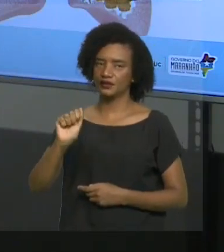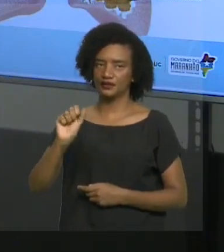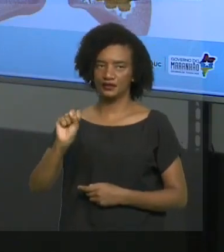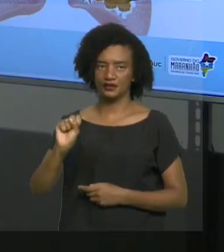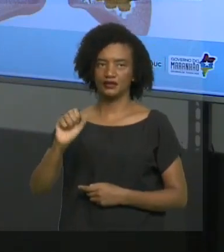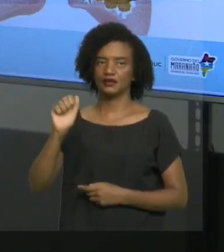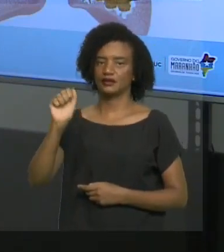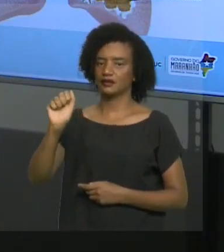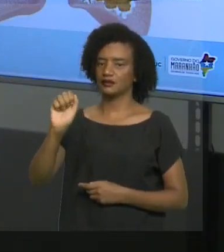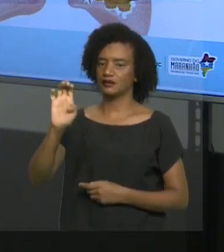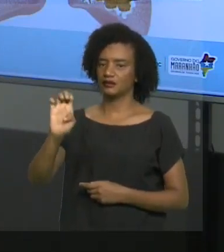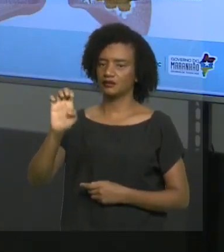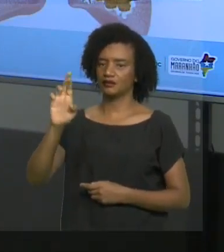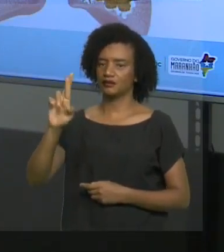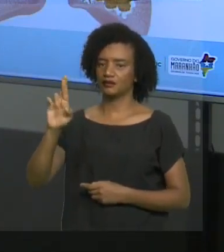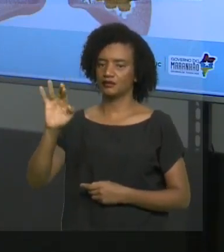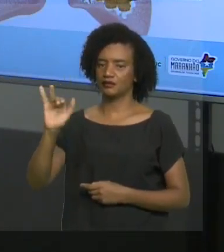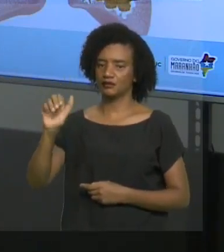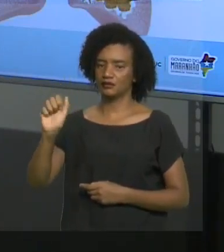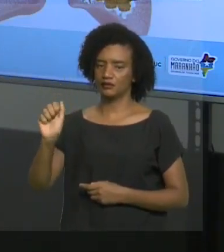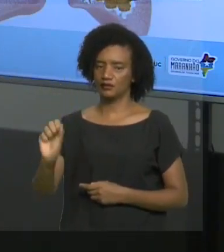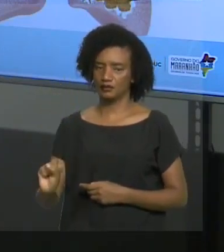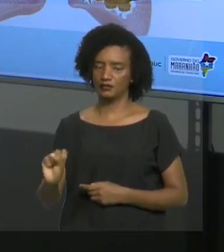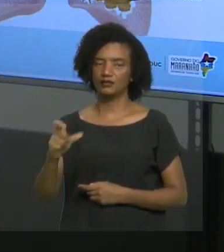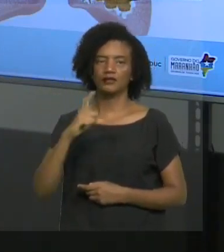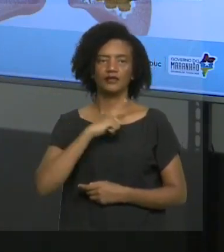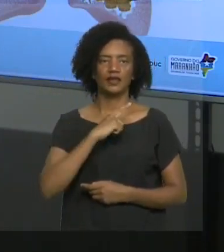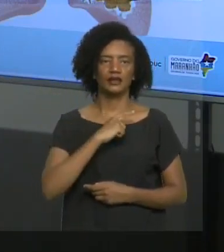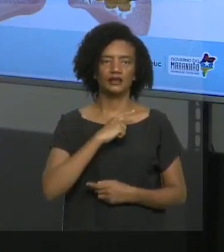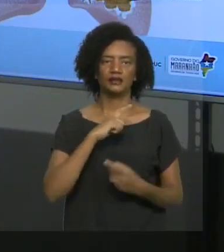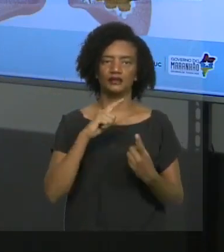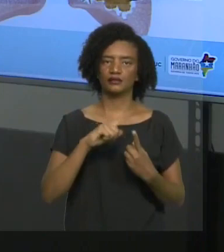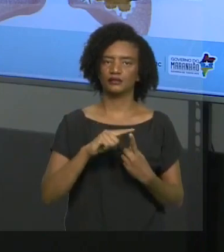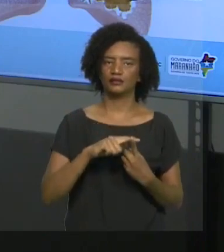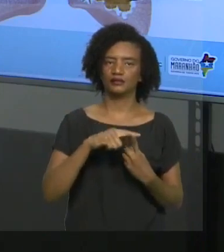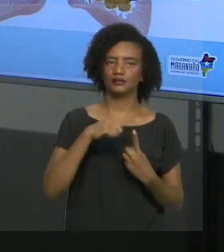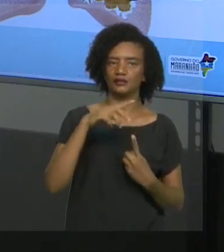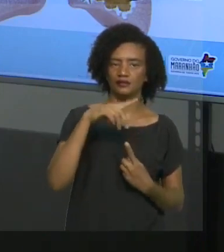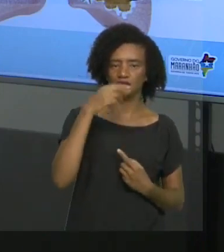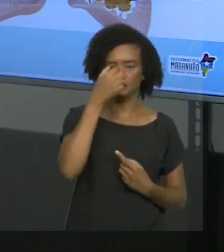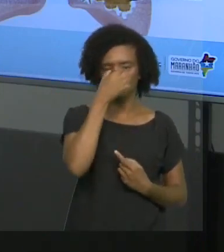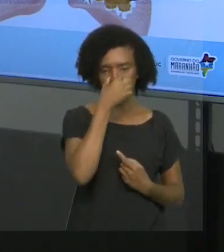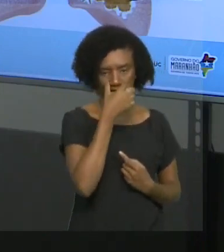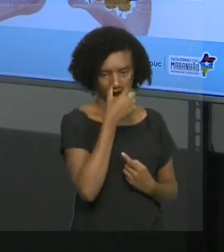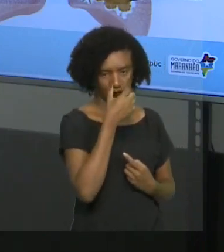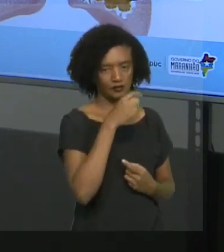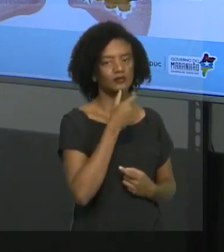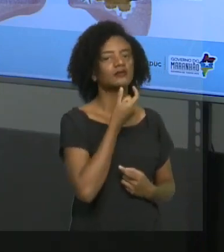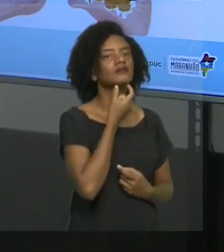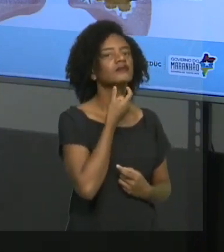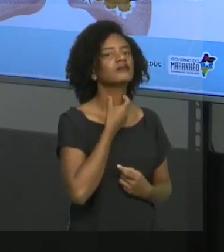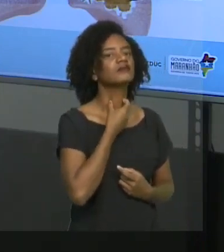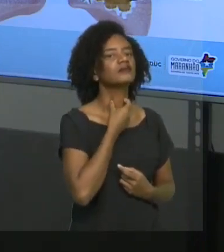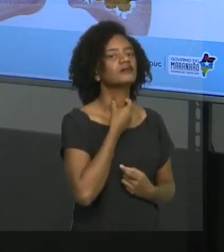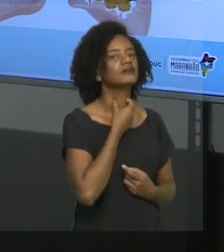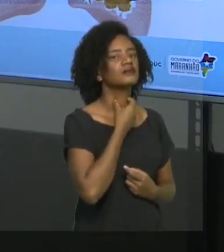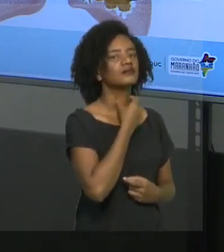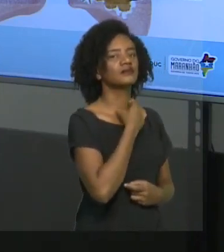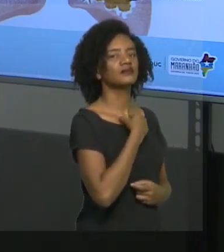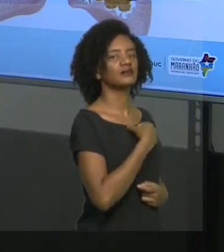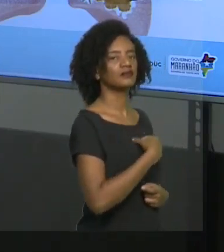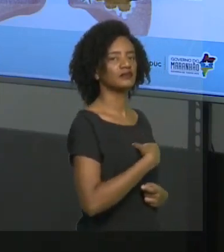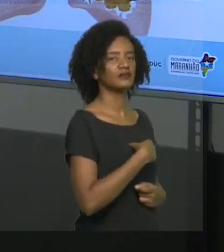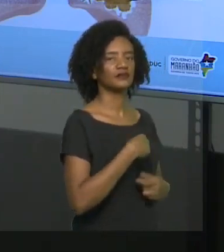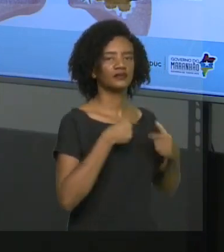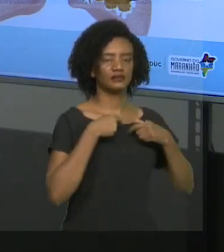que é formado pelas cavidades nasais, faringe, laringe e a trato respiratório inferior, que é dessa